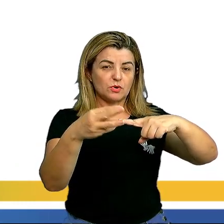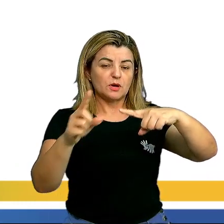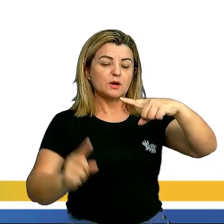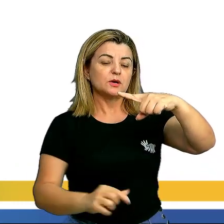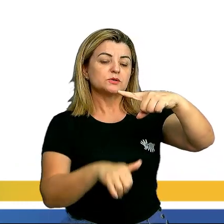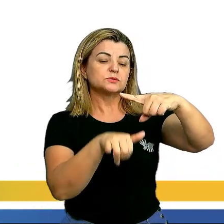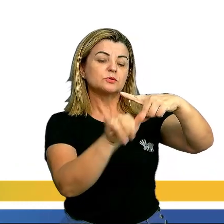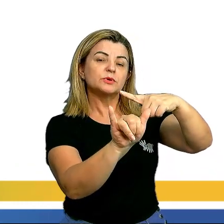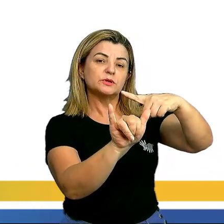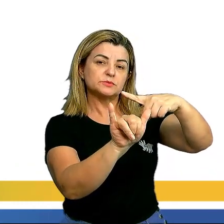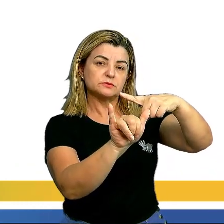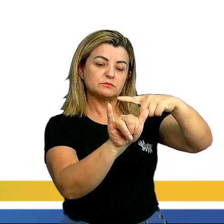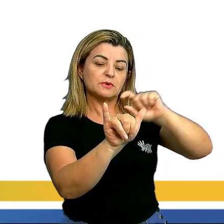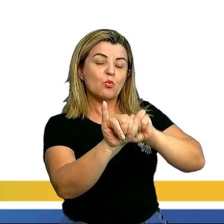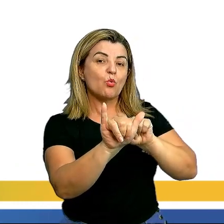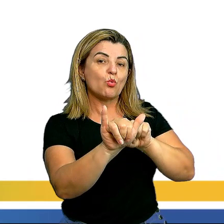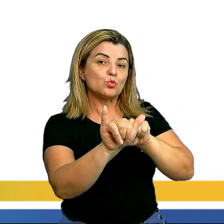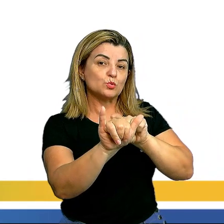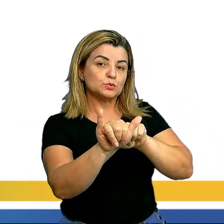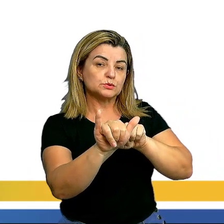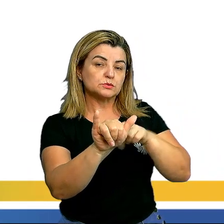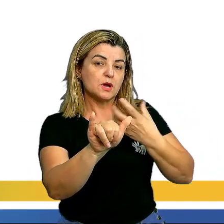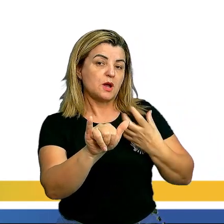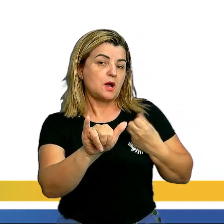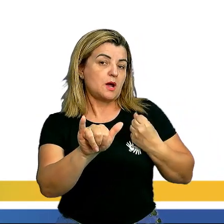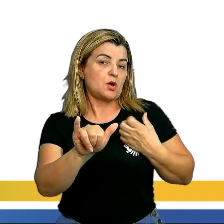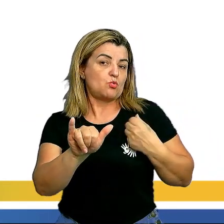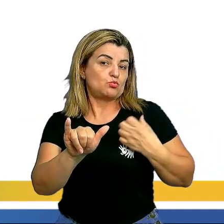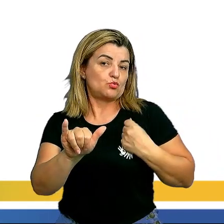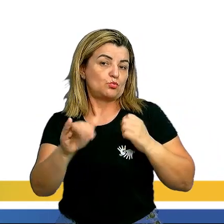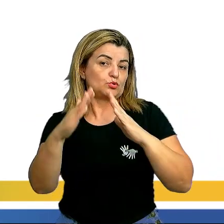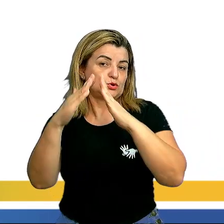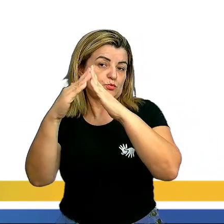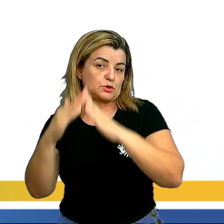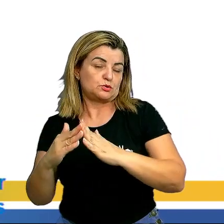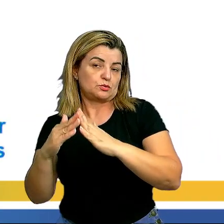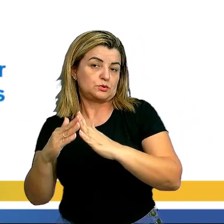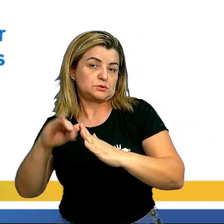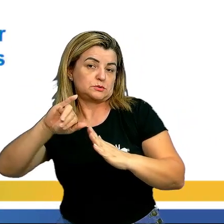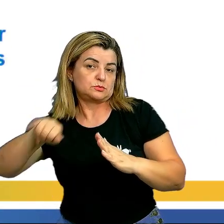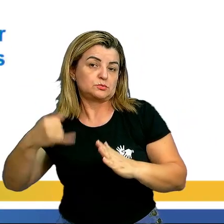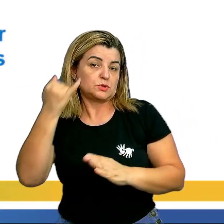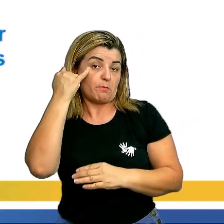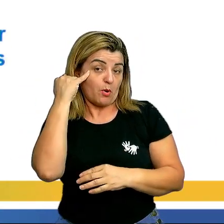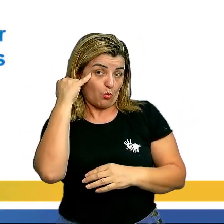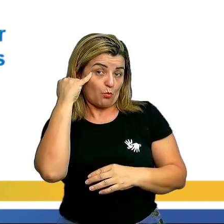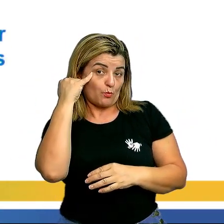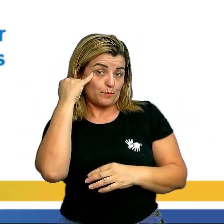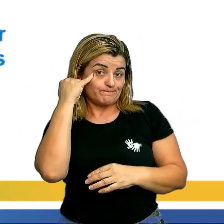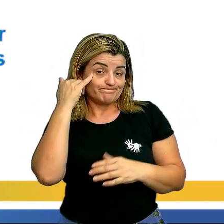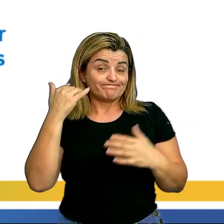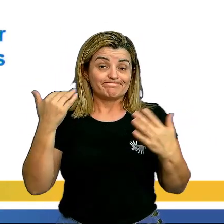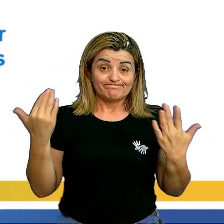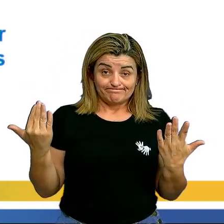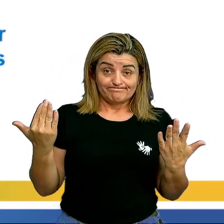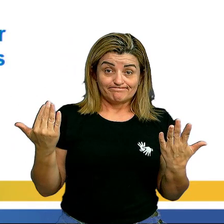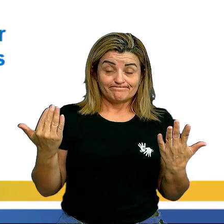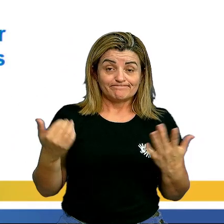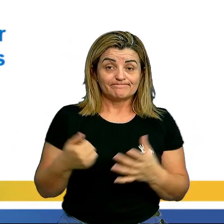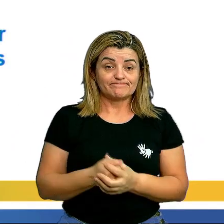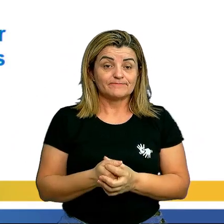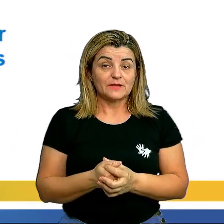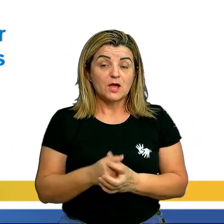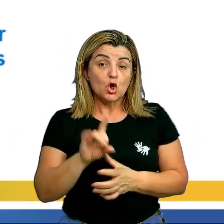Em que o Y é o número de habitantes do Japão. Então, portanto,